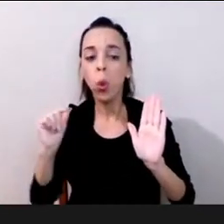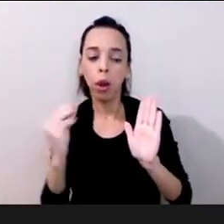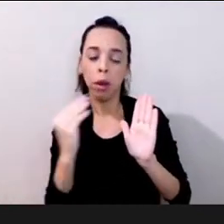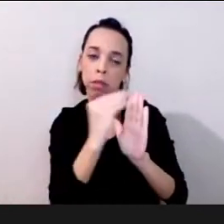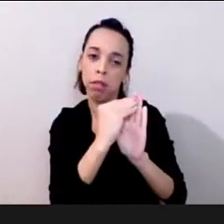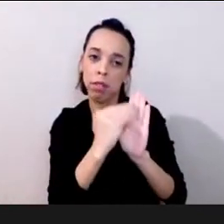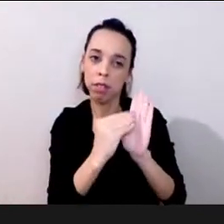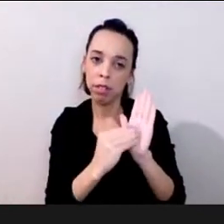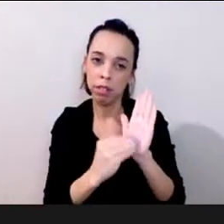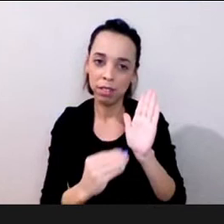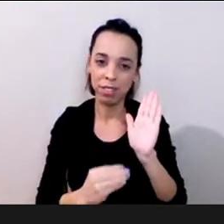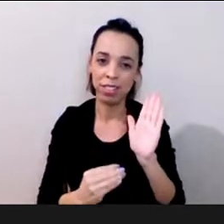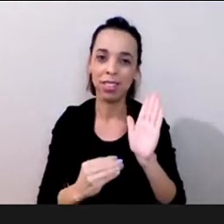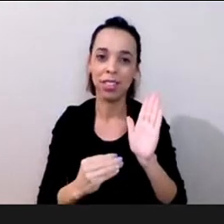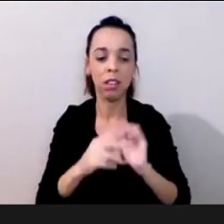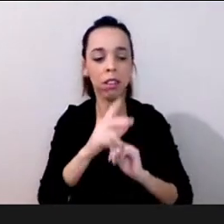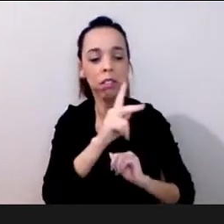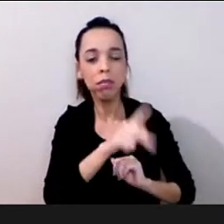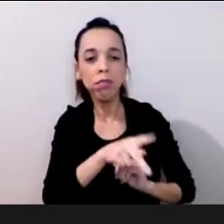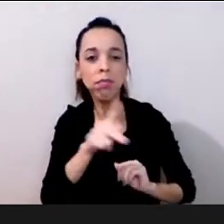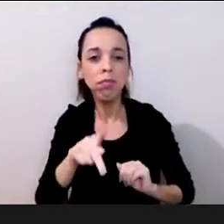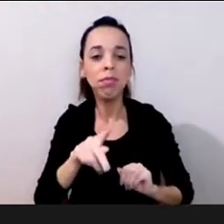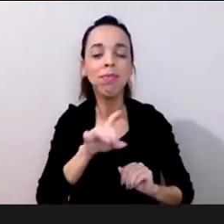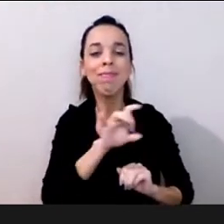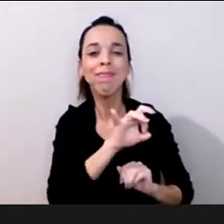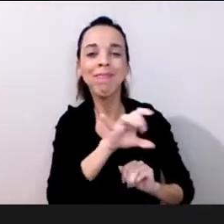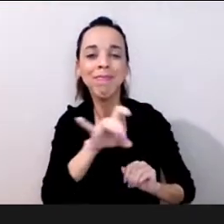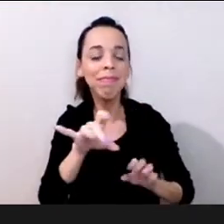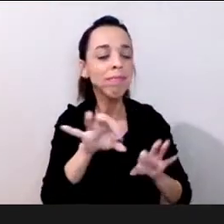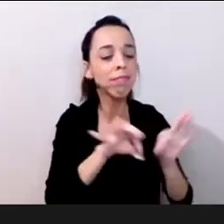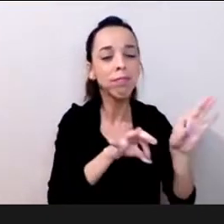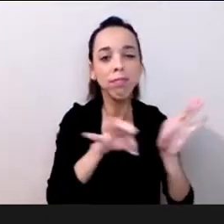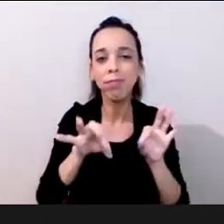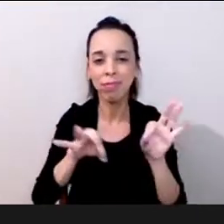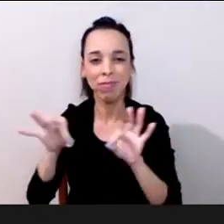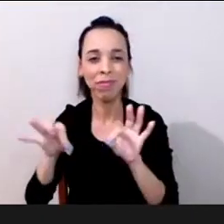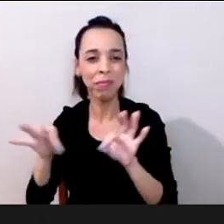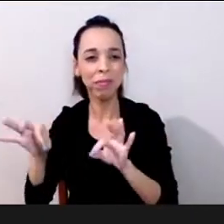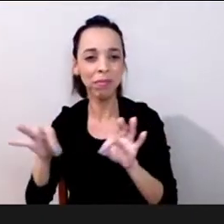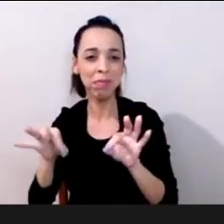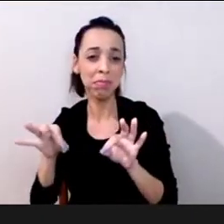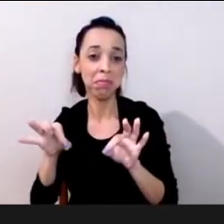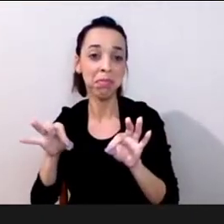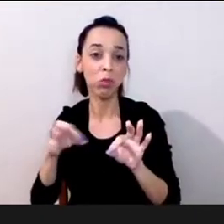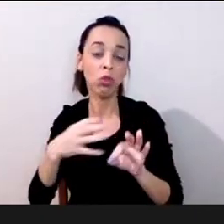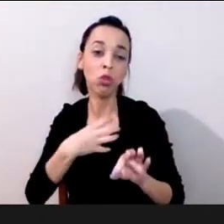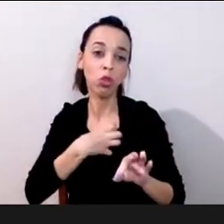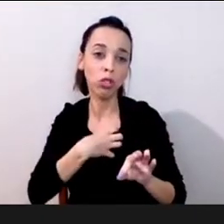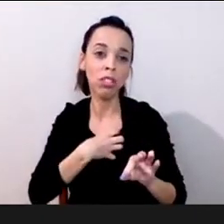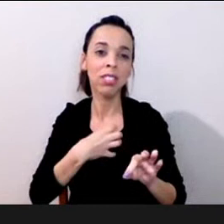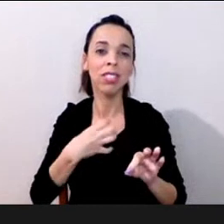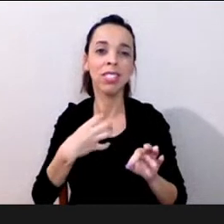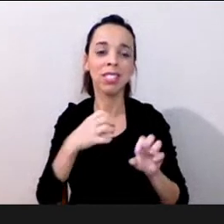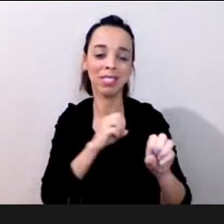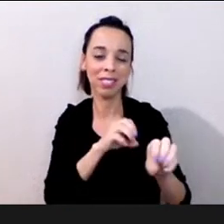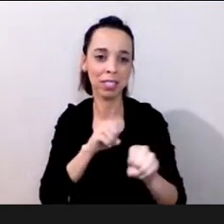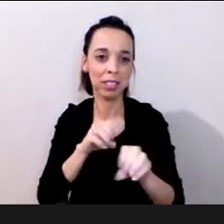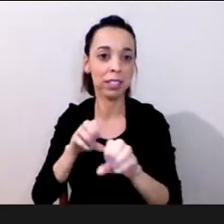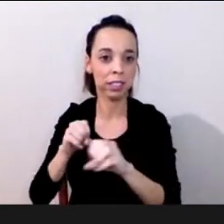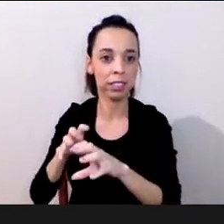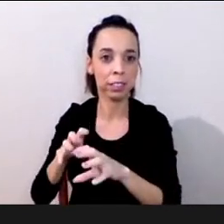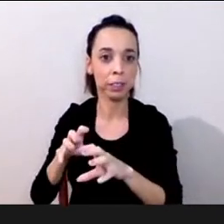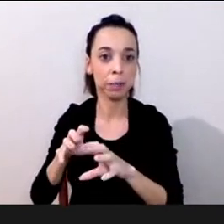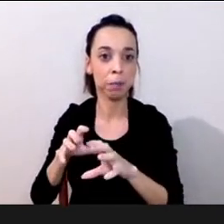essenciais é que são a base do currículo e não metas curriculares isto também foi uma mudança que foi feita